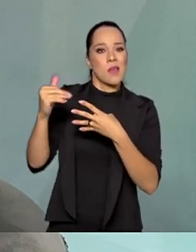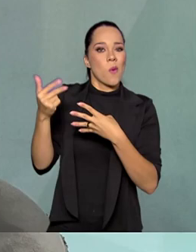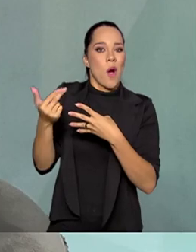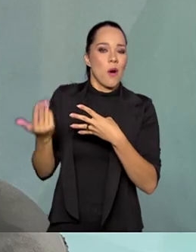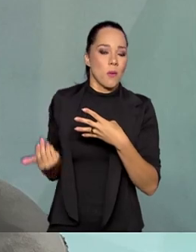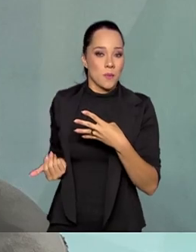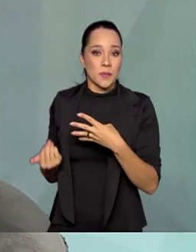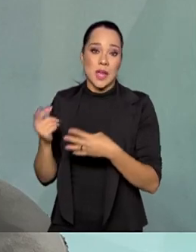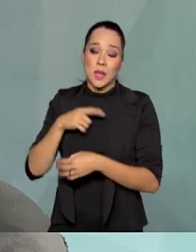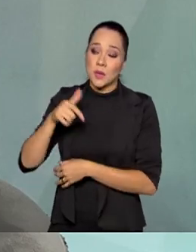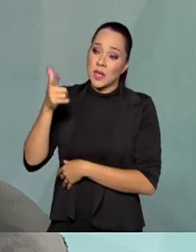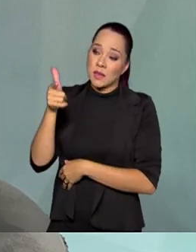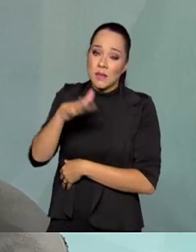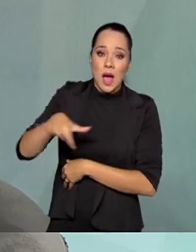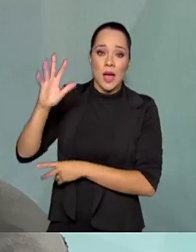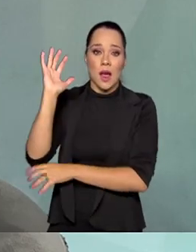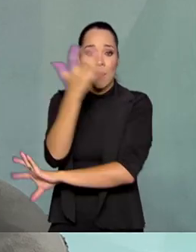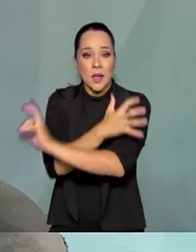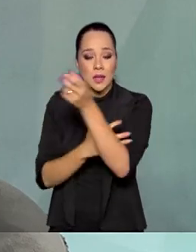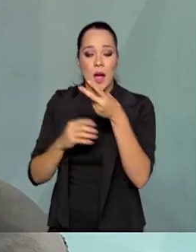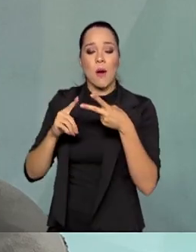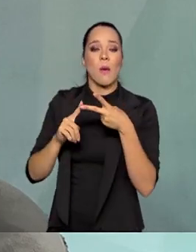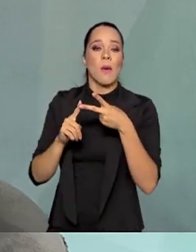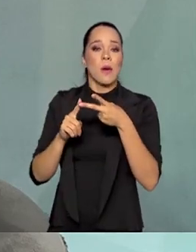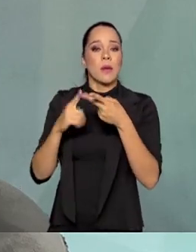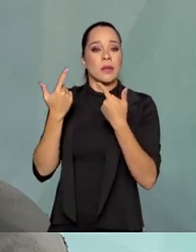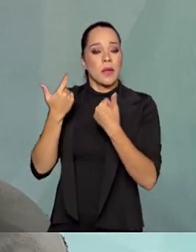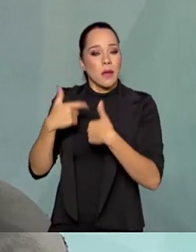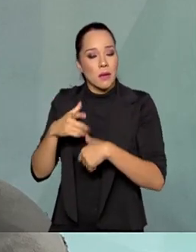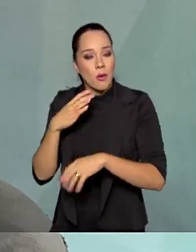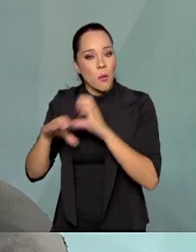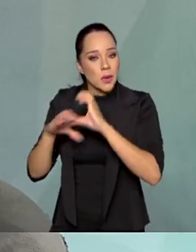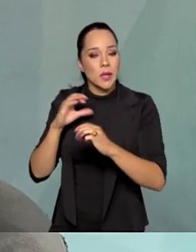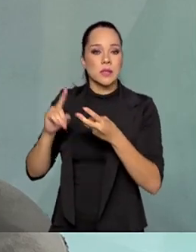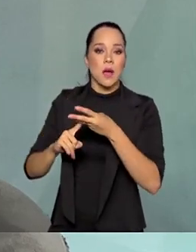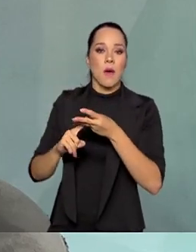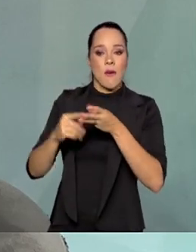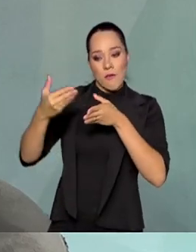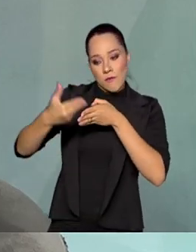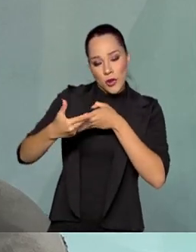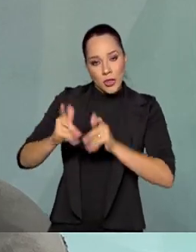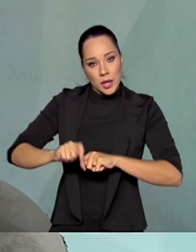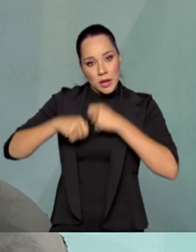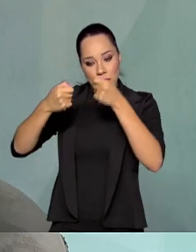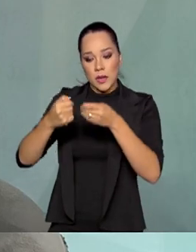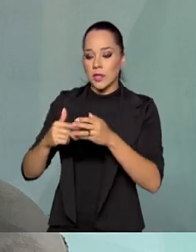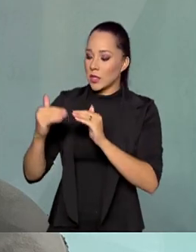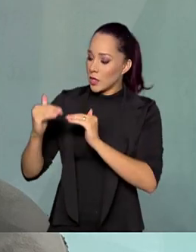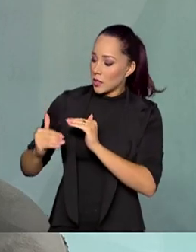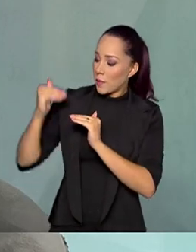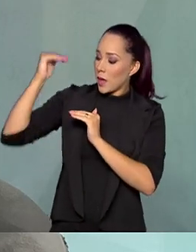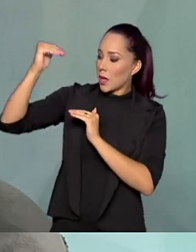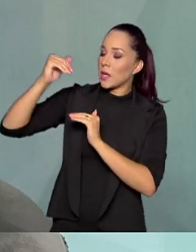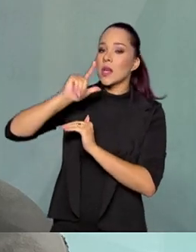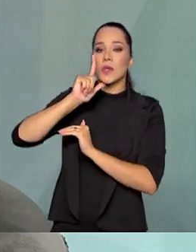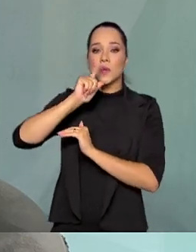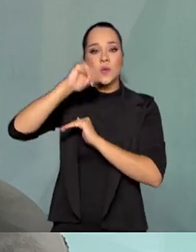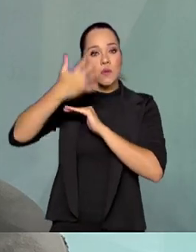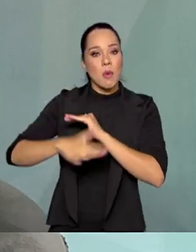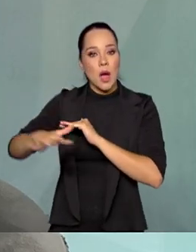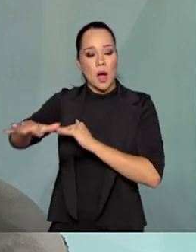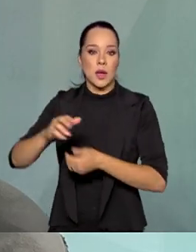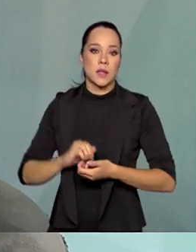temos demanda da área ambiental, temos demanda de comunicações, defesa de fronteiras, soberania sobre os nossos mares.